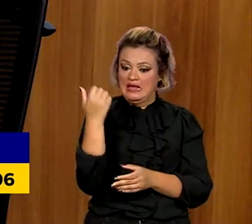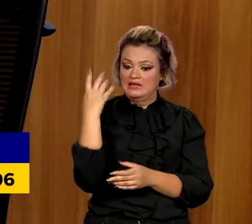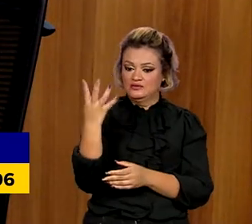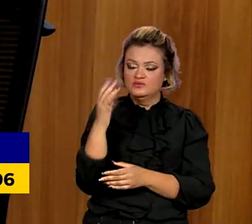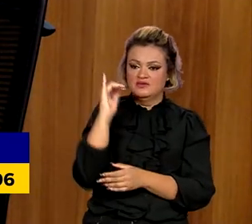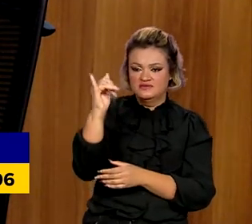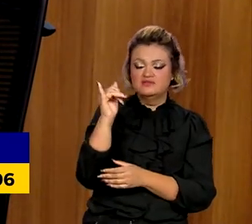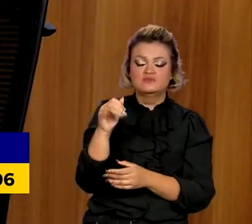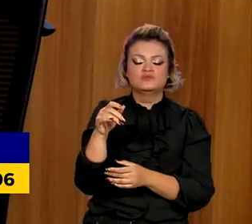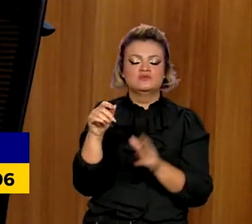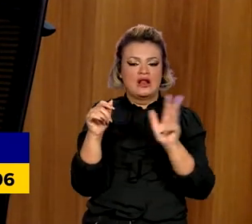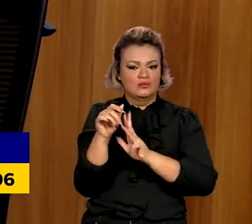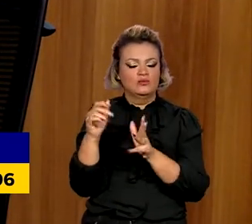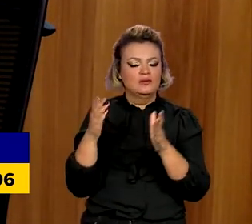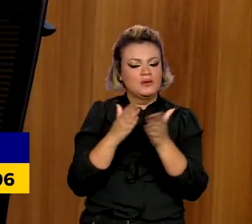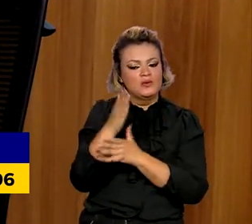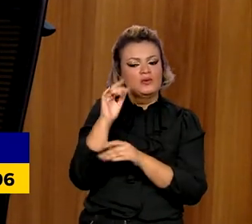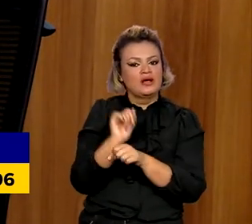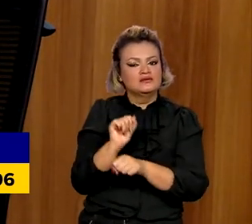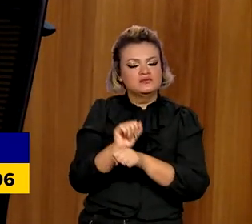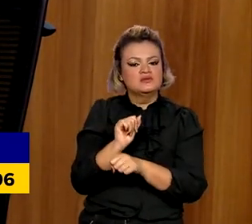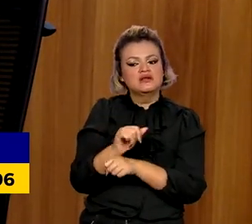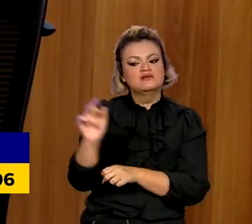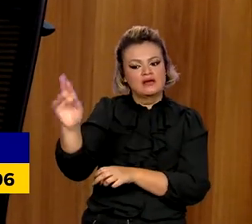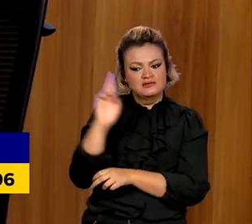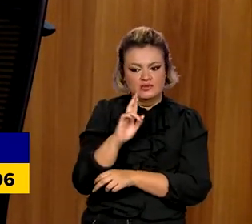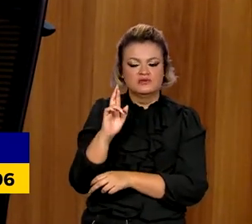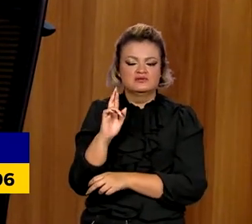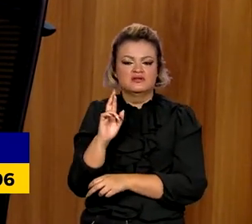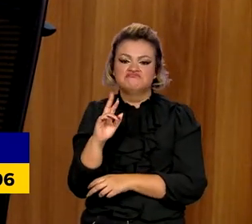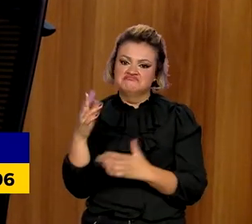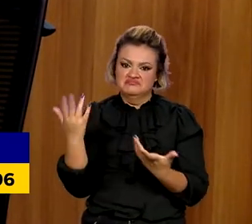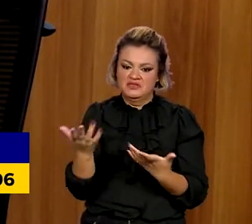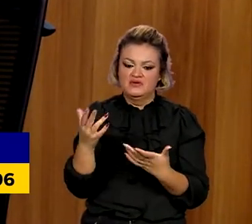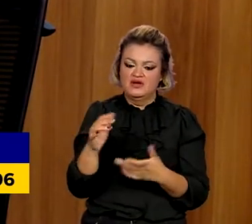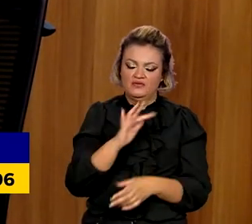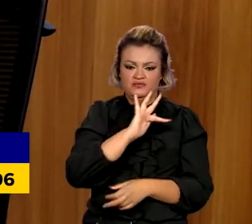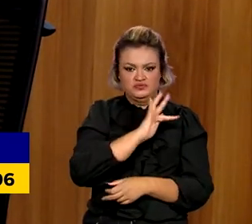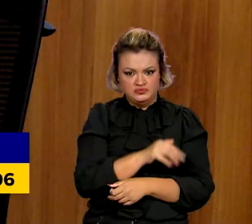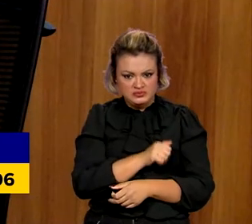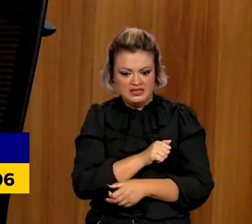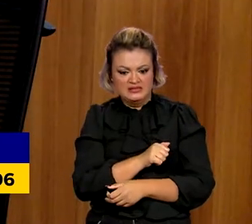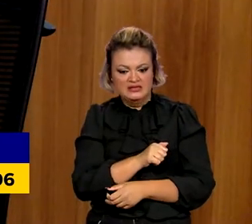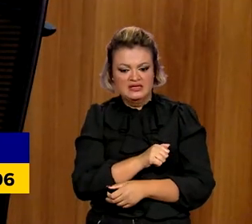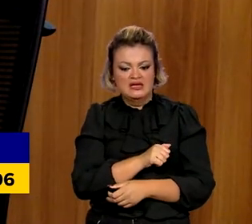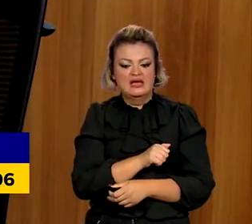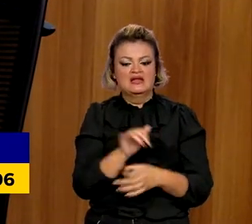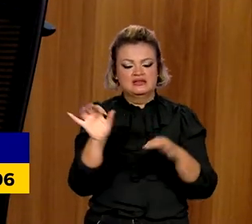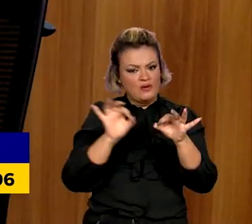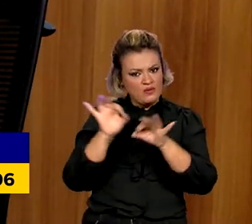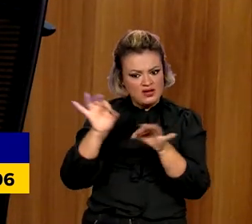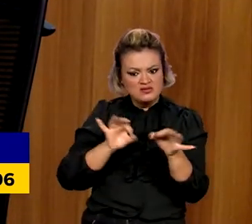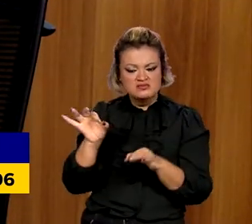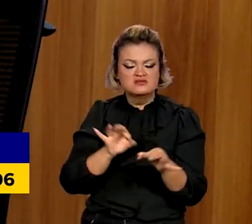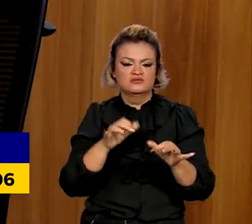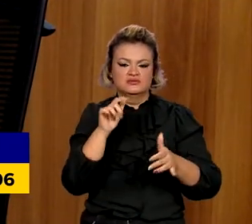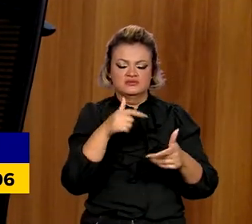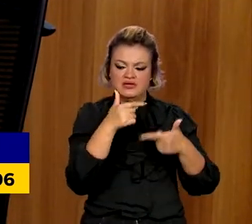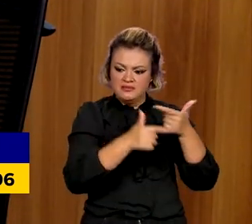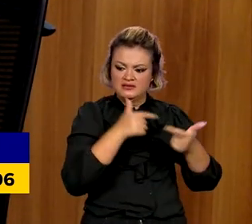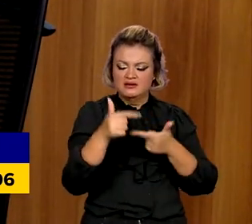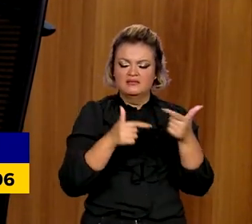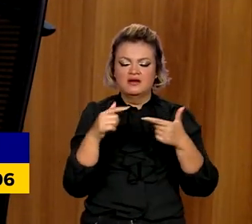Lula homologar. Nós estamos aguardando que tenha boas notícias. Então, a FUNAI está retomando suas atividades